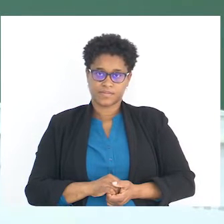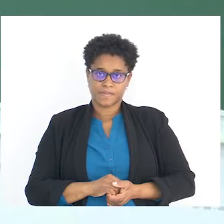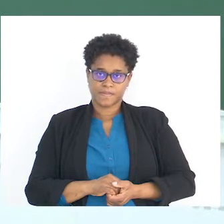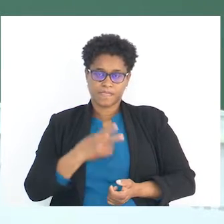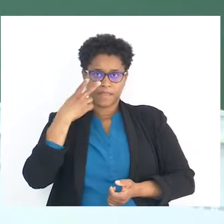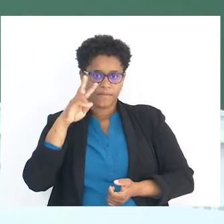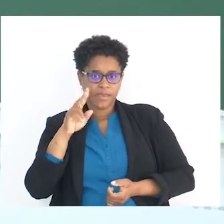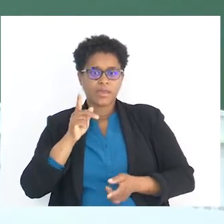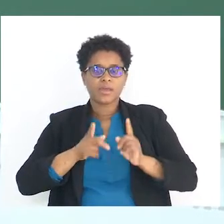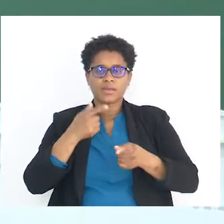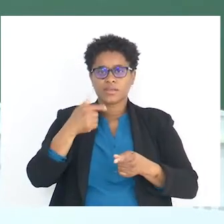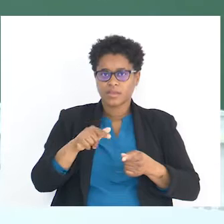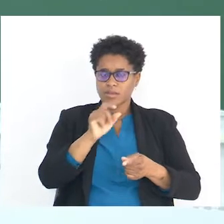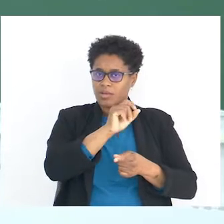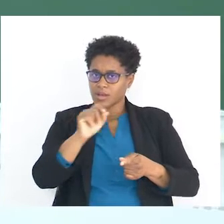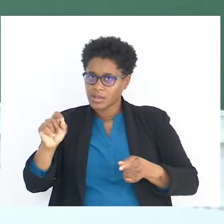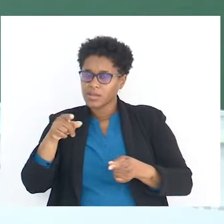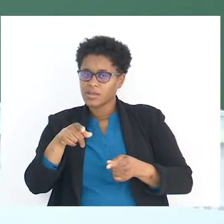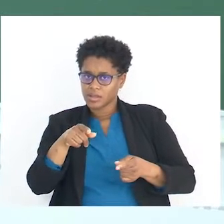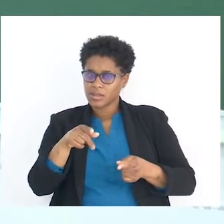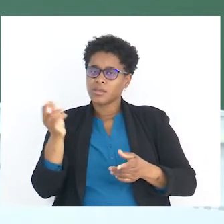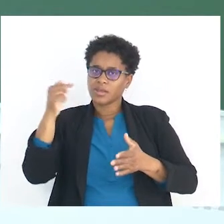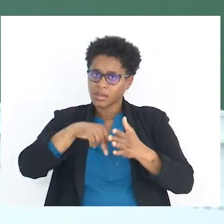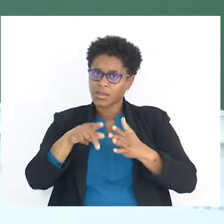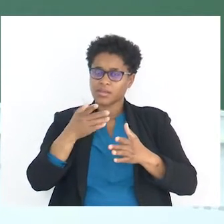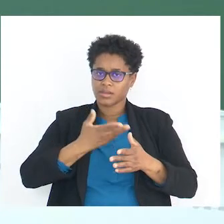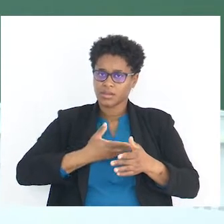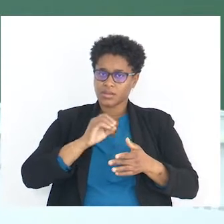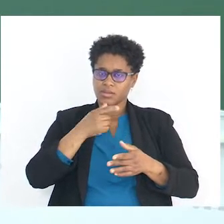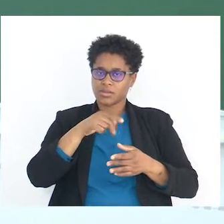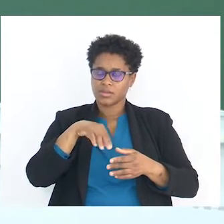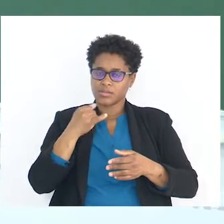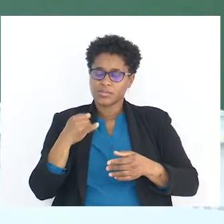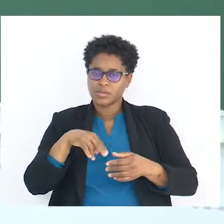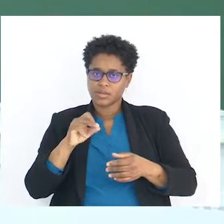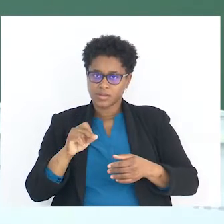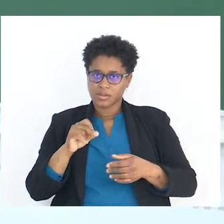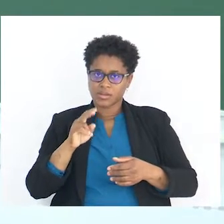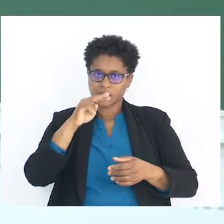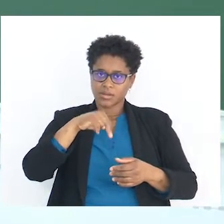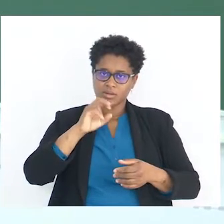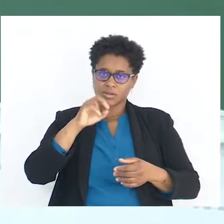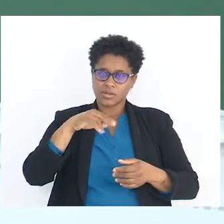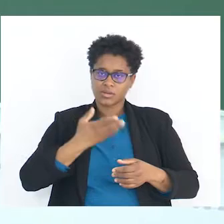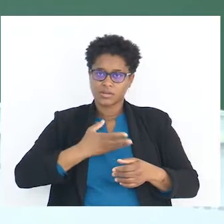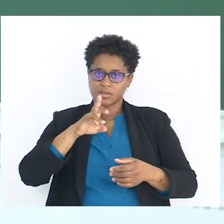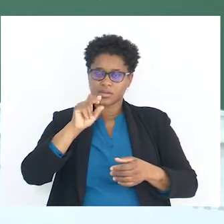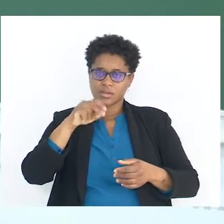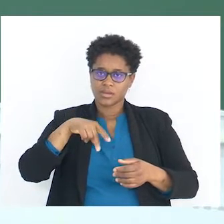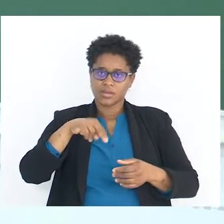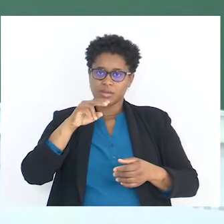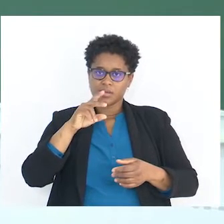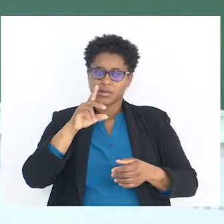Repara que há uma linha de ligação aí entre aquilo que é dopamina e a noradrenalina.